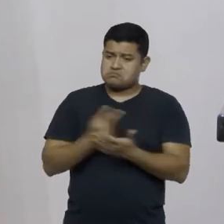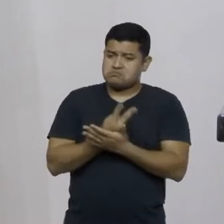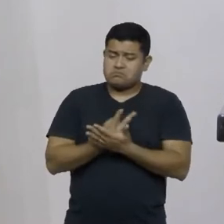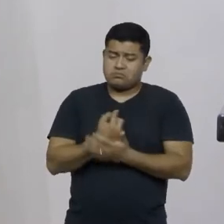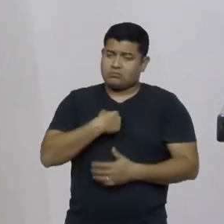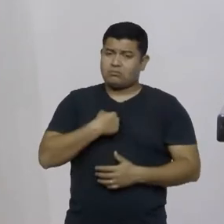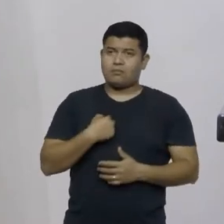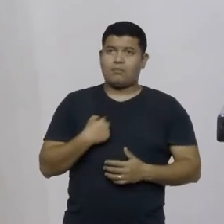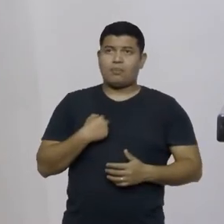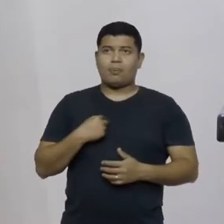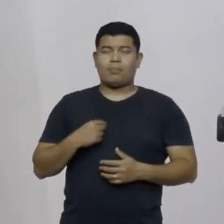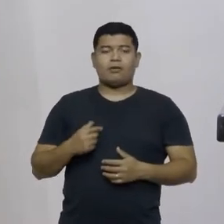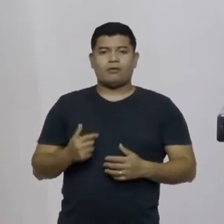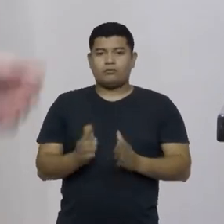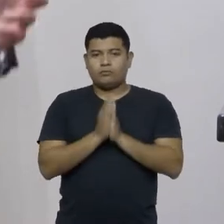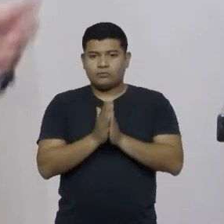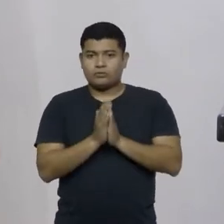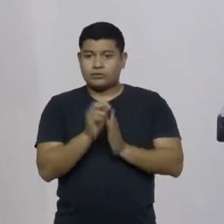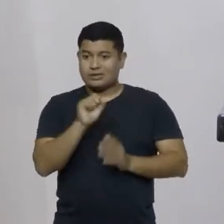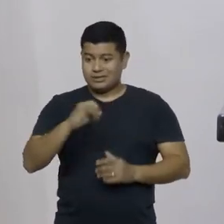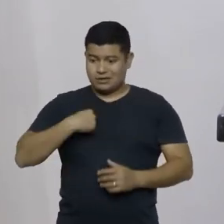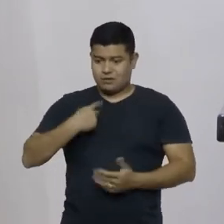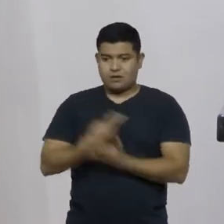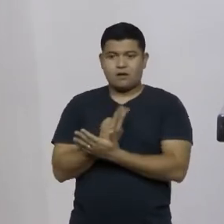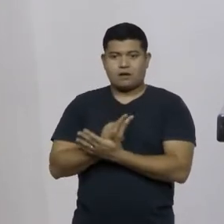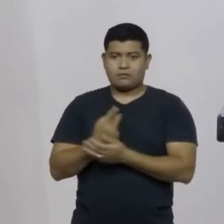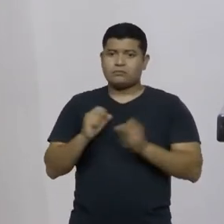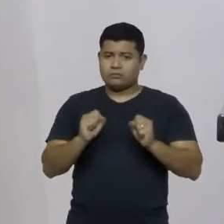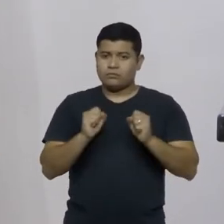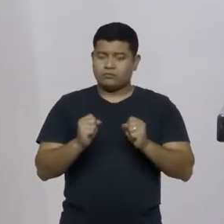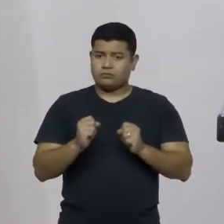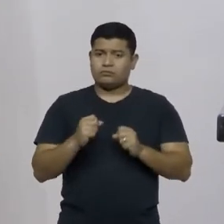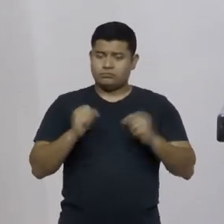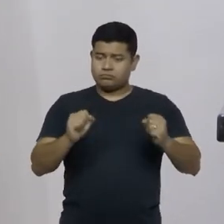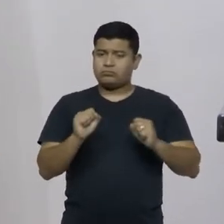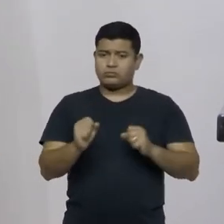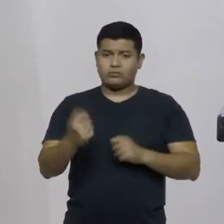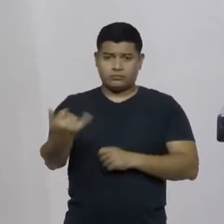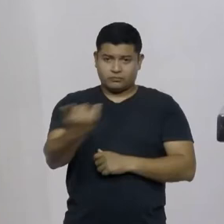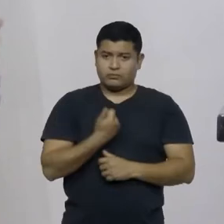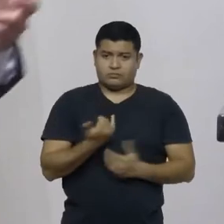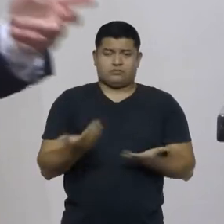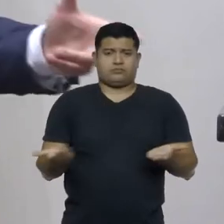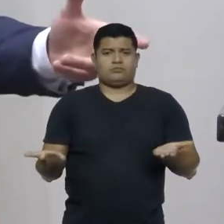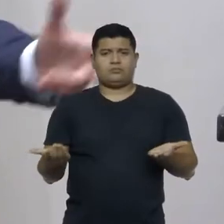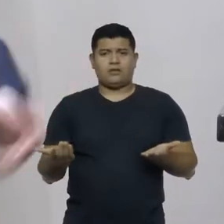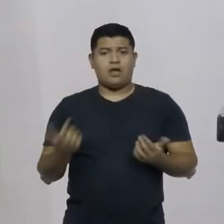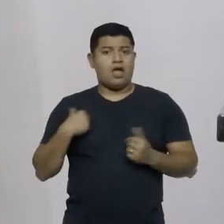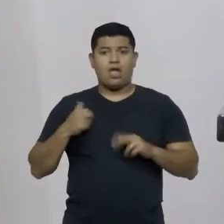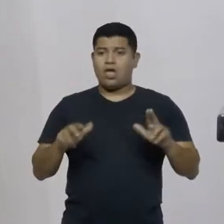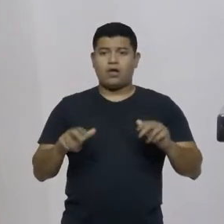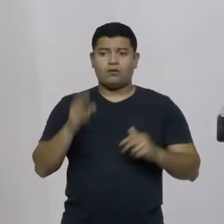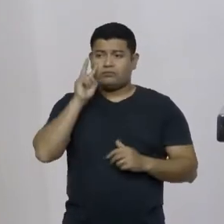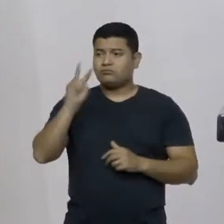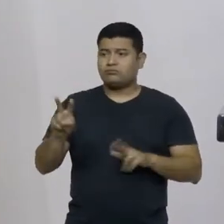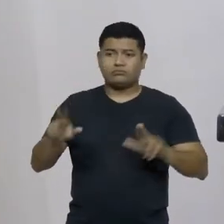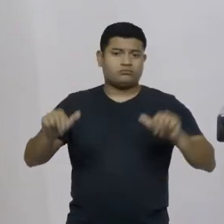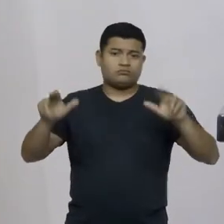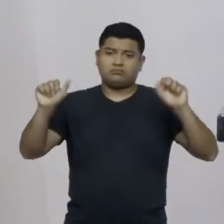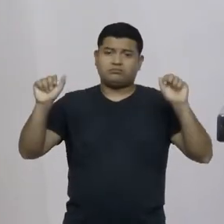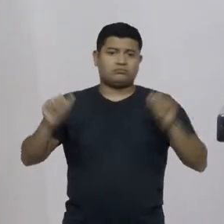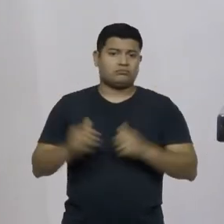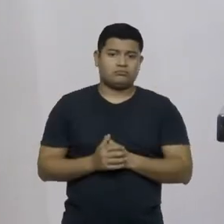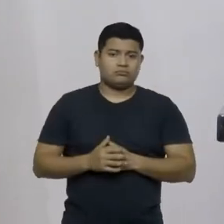Então se eu estiver alguém me corrija agora. Porque eu não vi. Eu não vi. Muito me incomoda isso. gestores que enfim